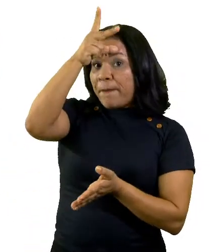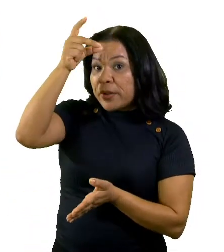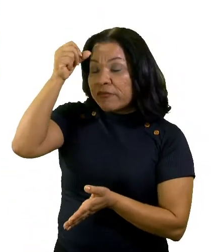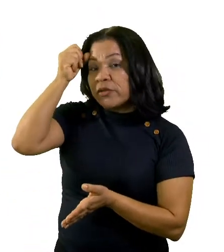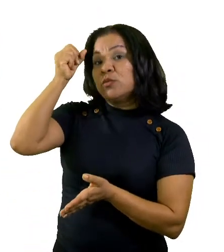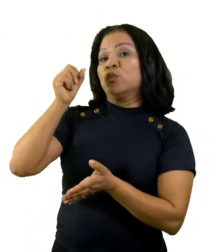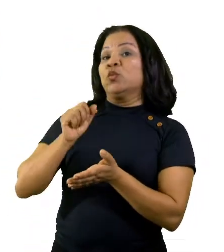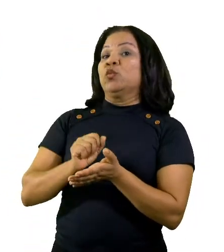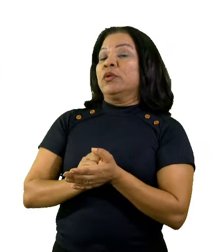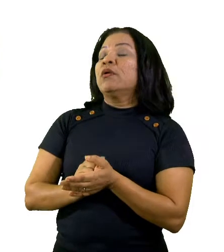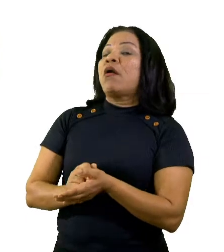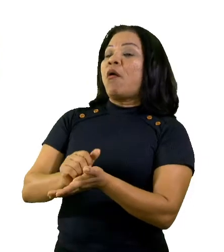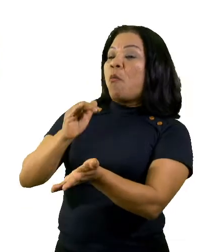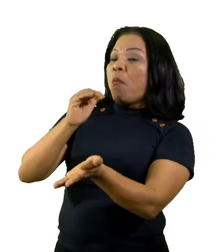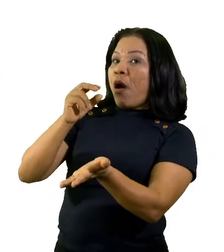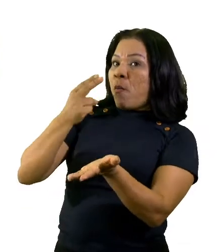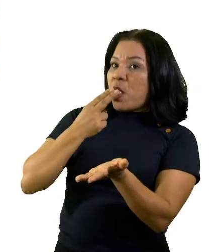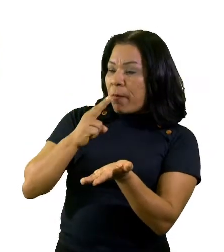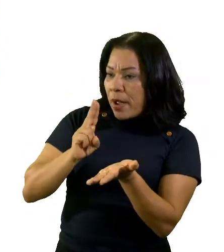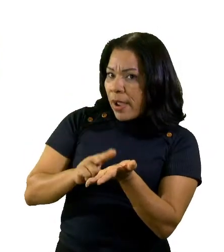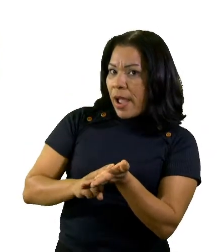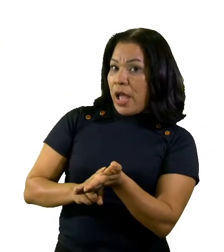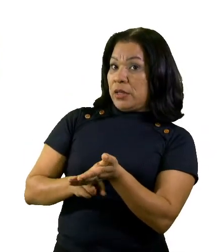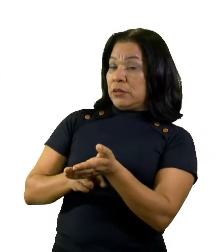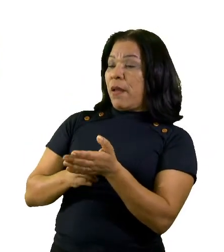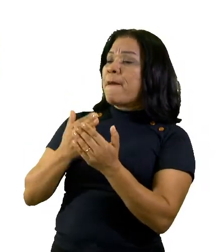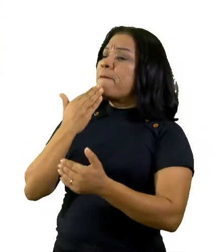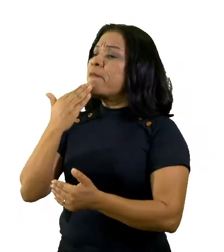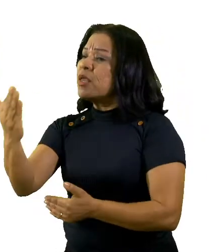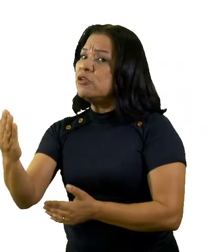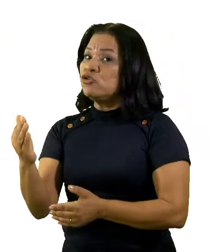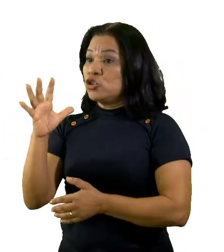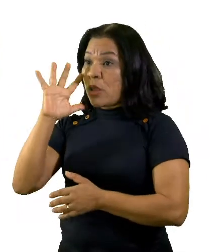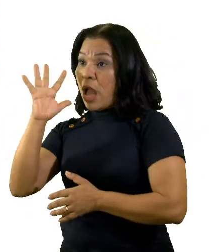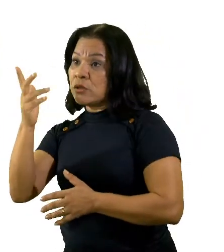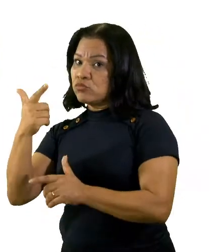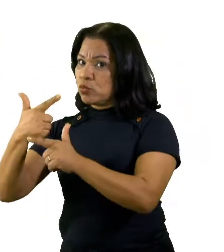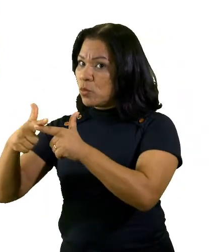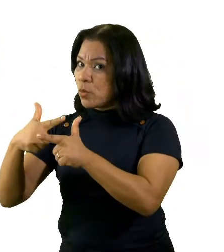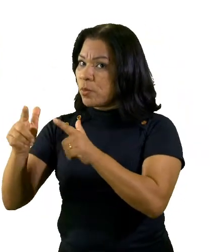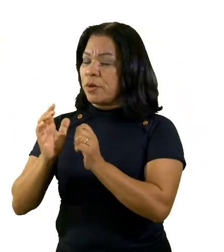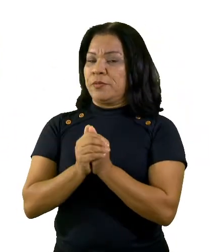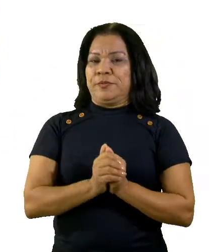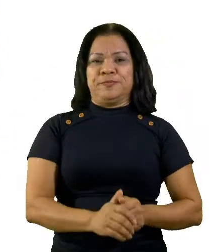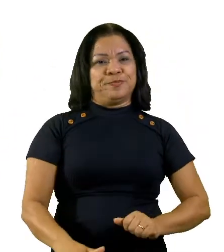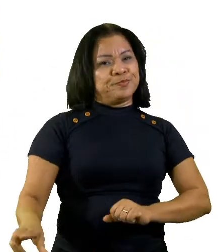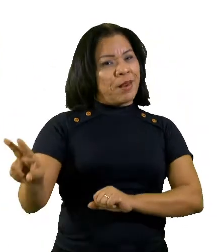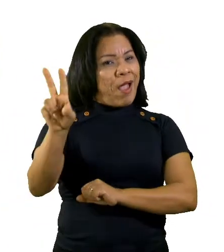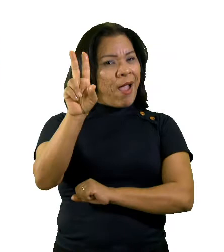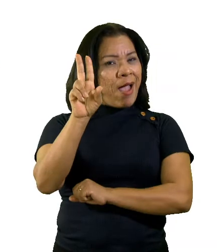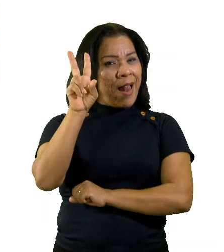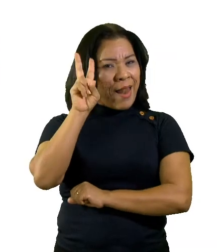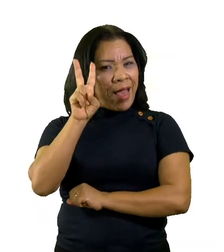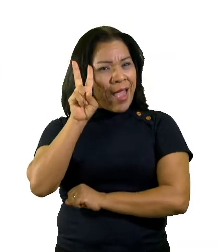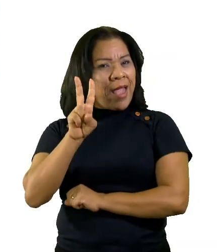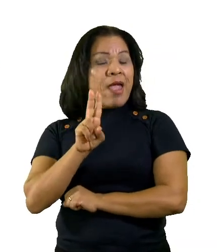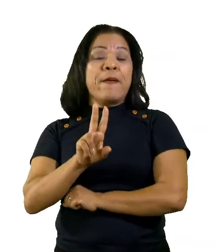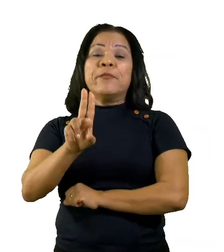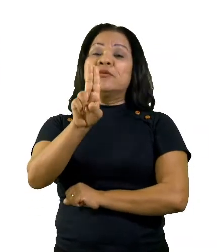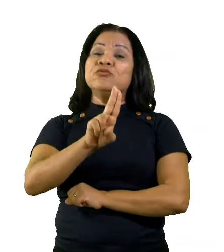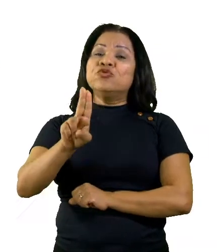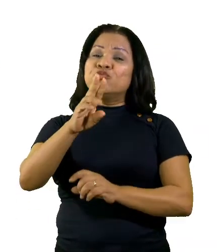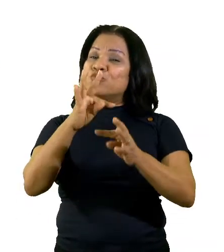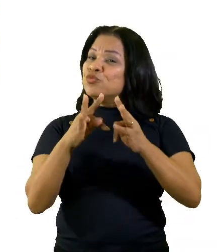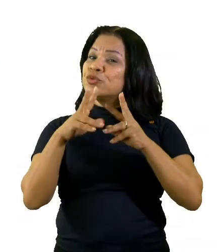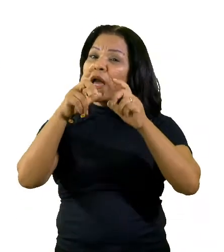do problema. Agora, a vez de produzir, lembre-se de utilizar todos os elementos da carta argumentativa,